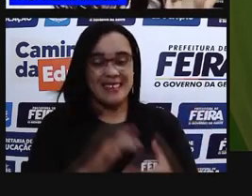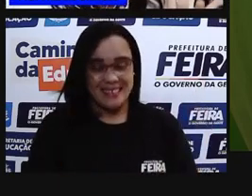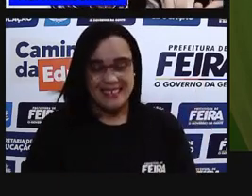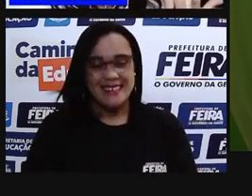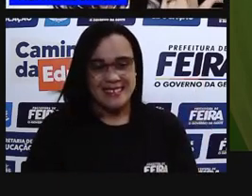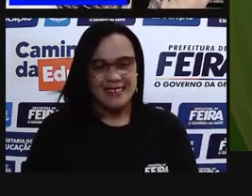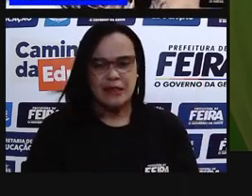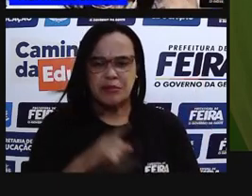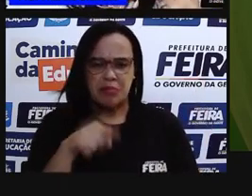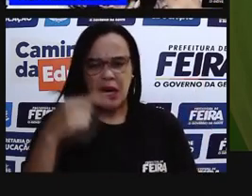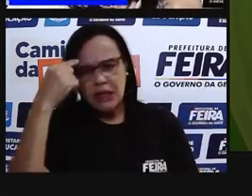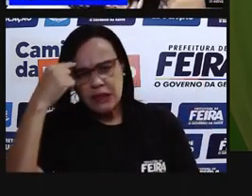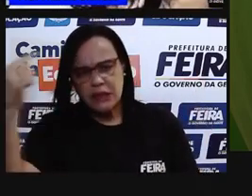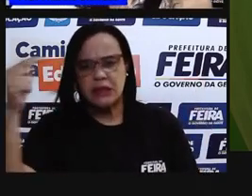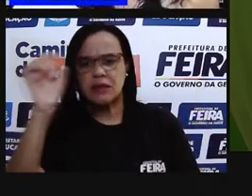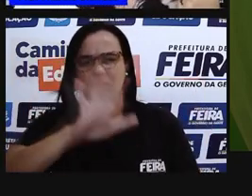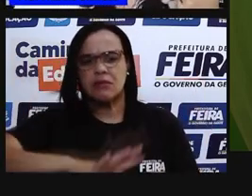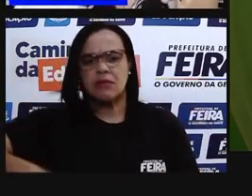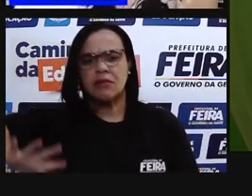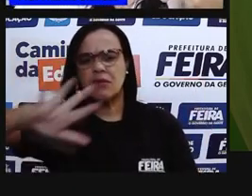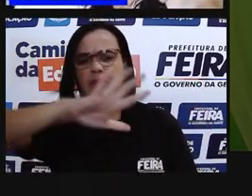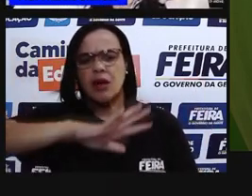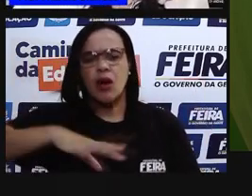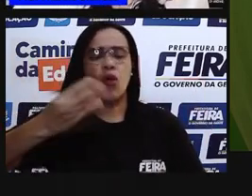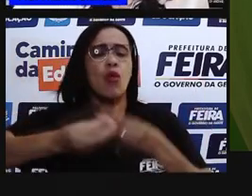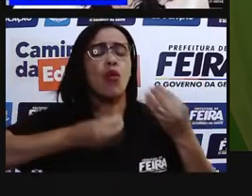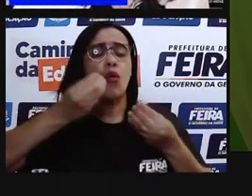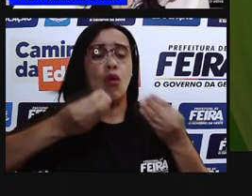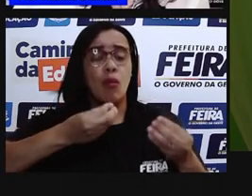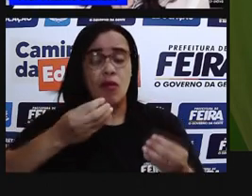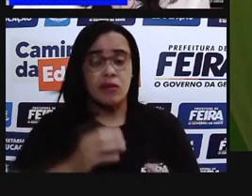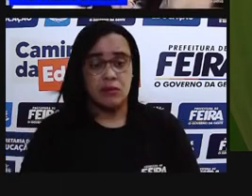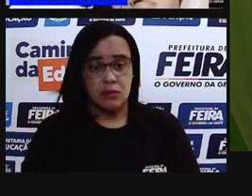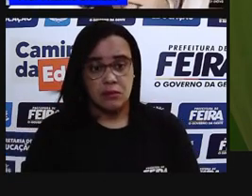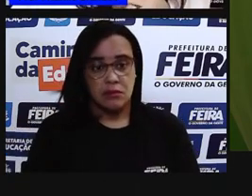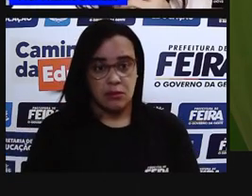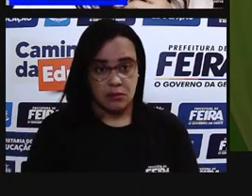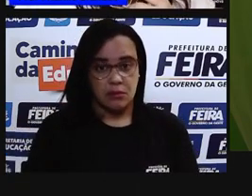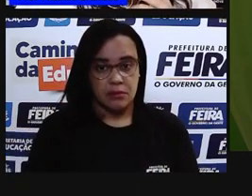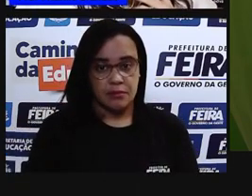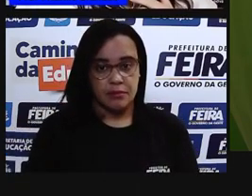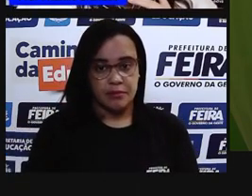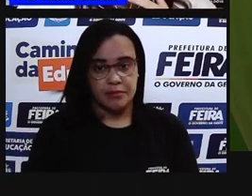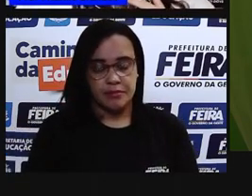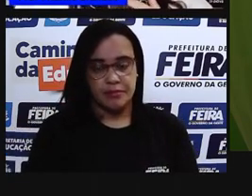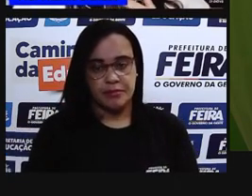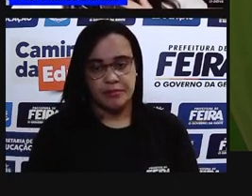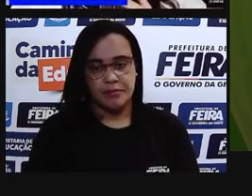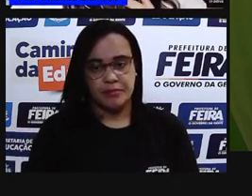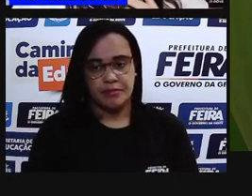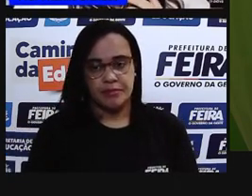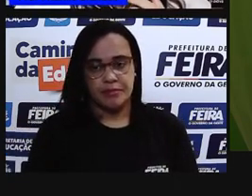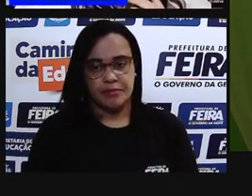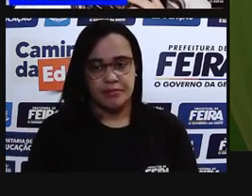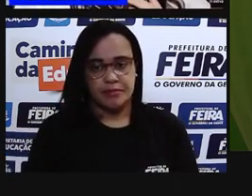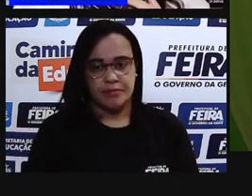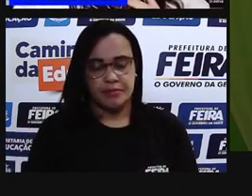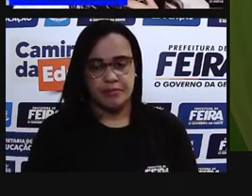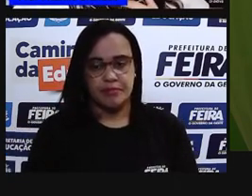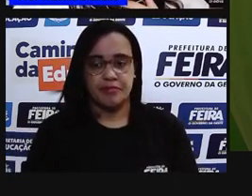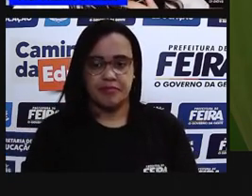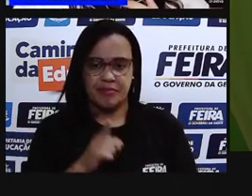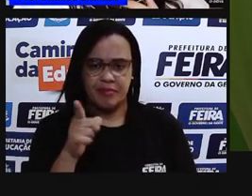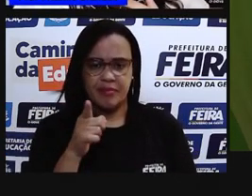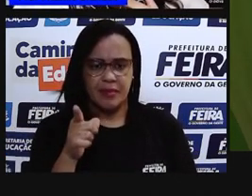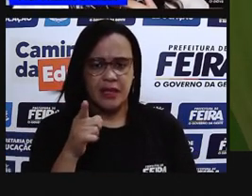geral, tá bom? do que há célula e do que tem dentro dela. E aí, nesse retículo endoplasmático aqui,